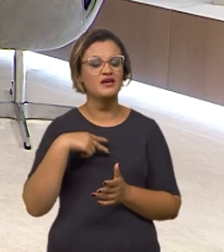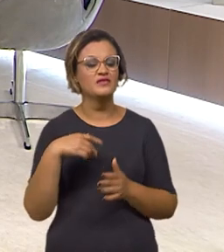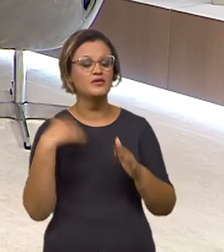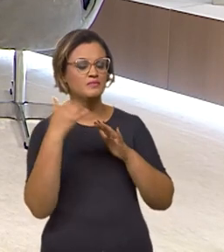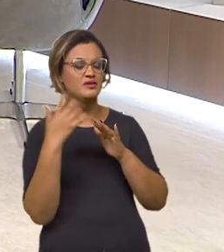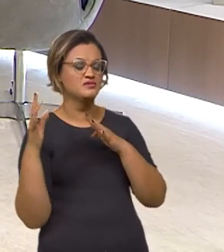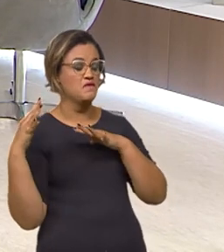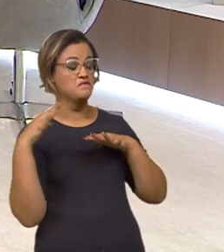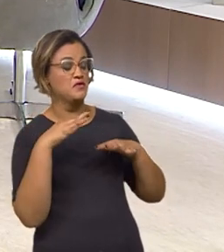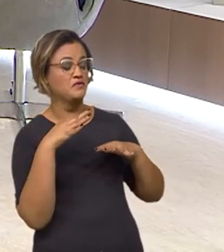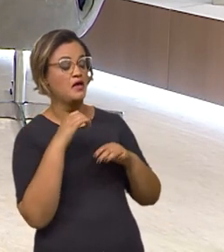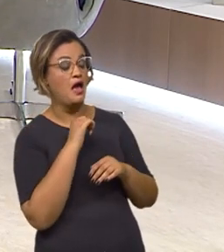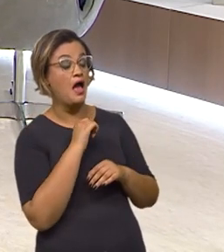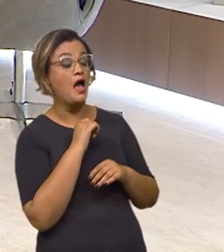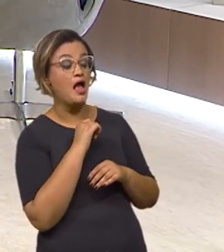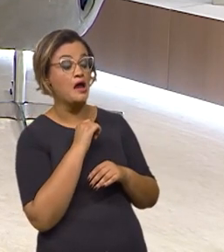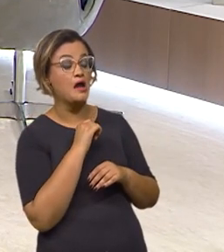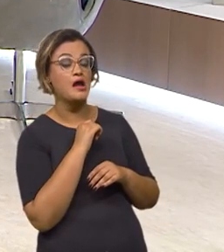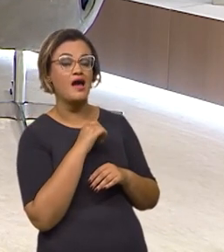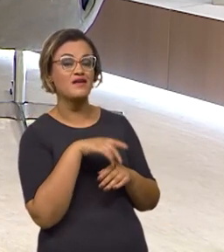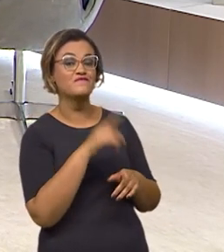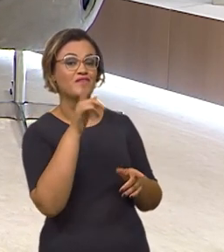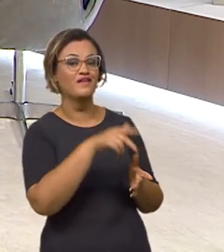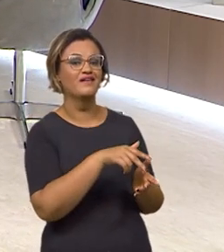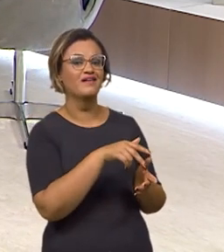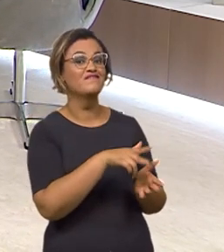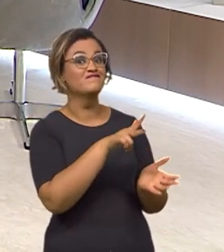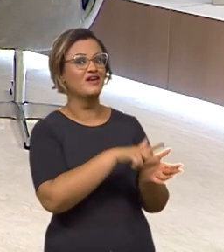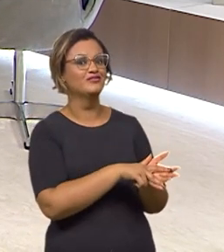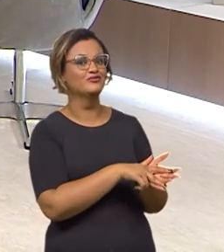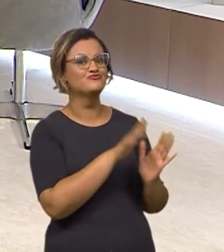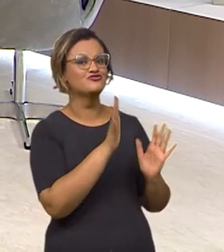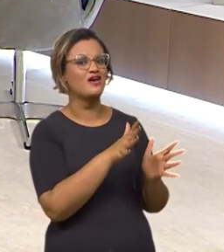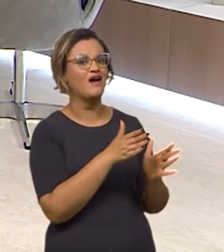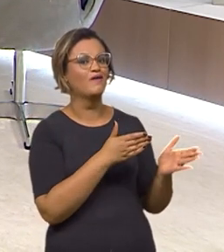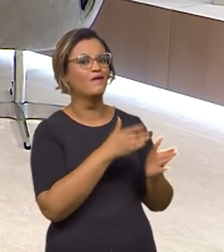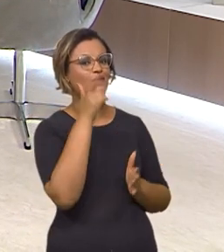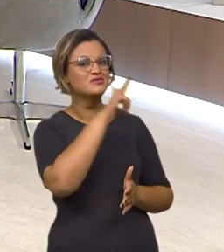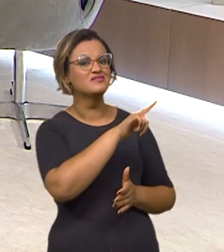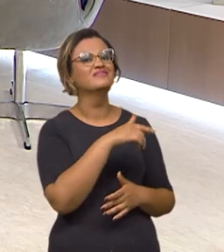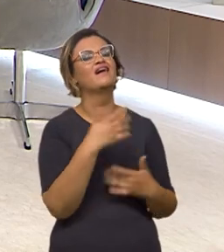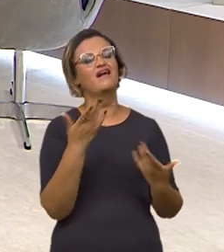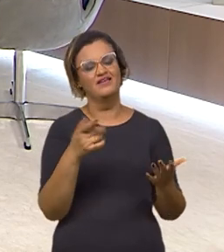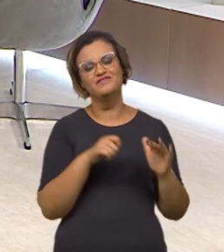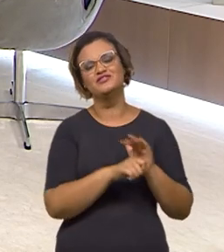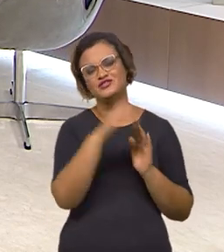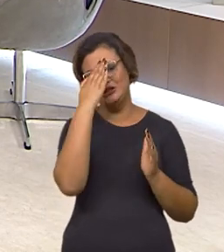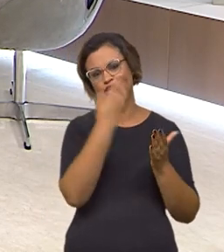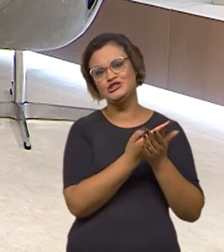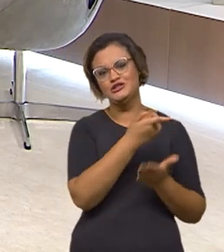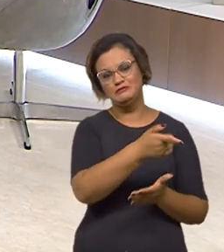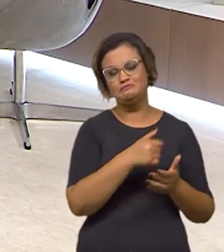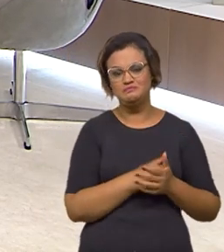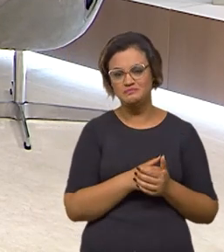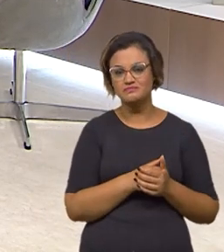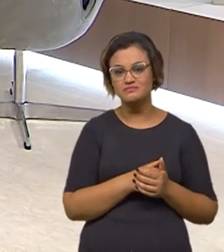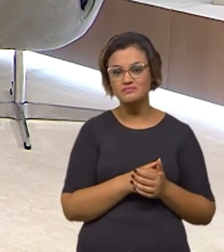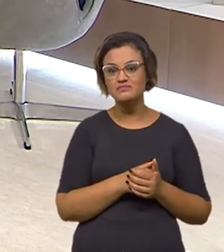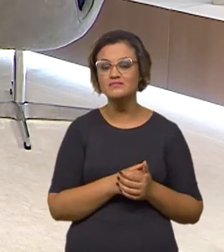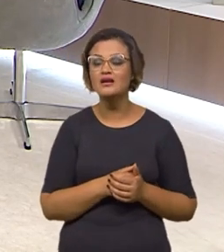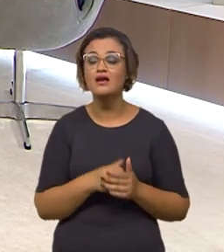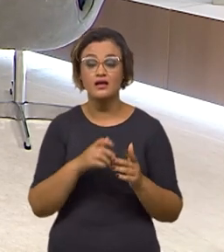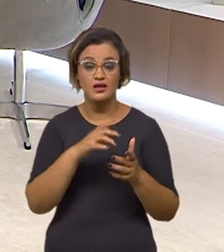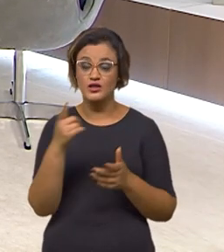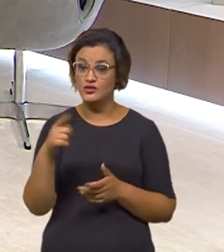primordiais para que fundos possam ter autorização para investir no Brasil. Então, a gente tem muito dinheiro no mundo,